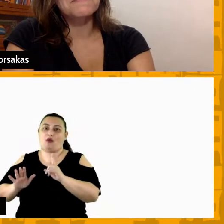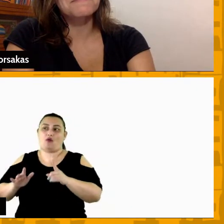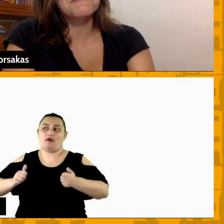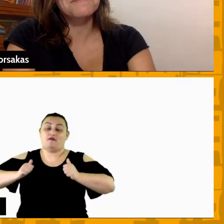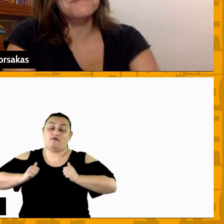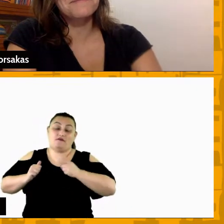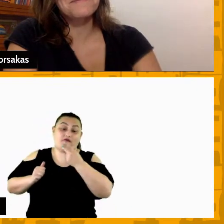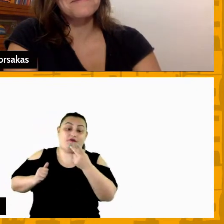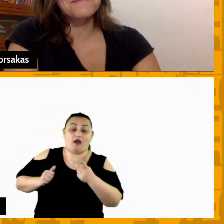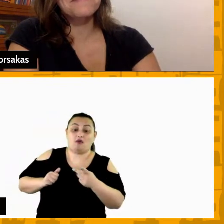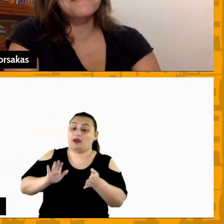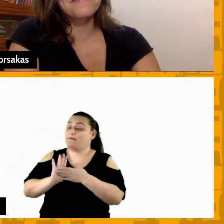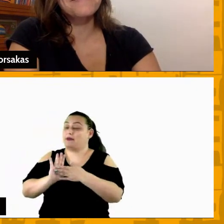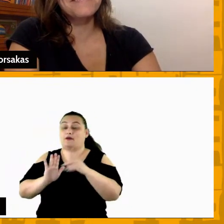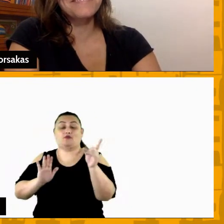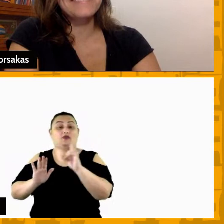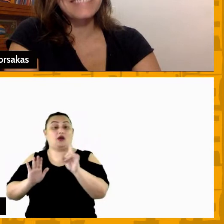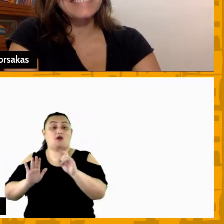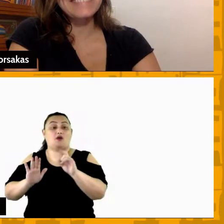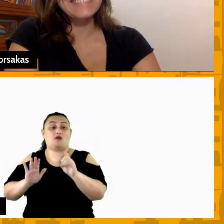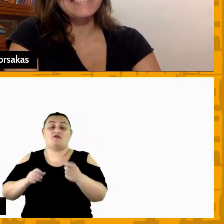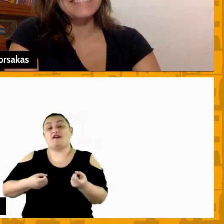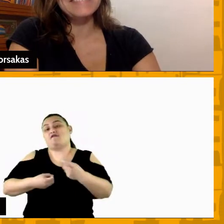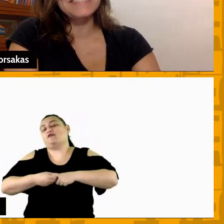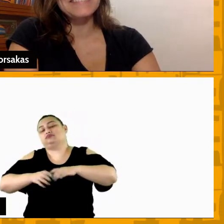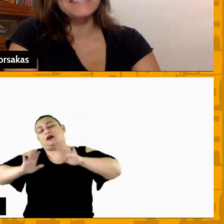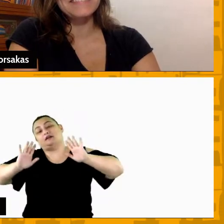árbitro a bola não bateu na minha mão ele vai voltar